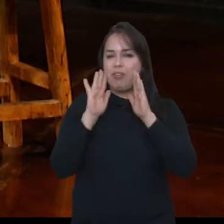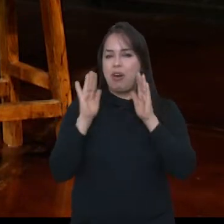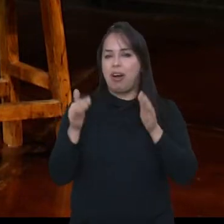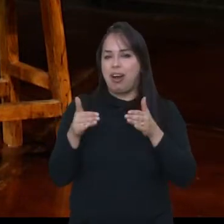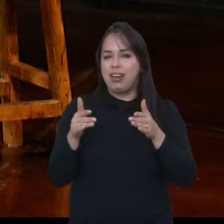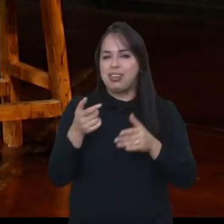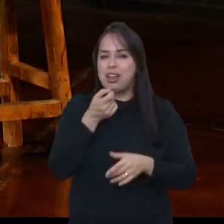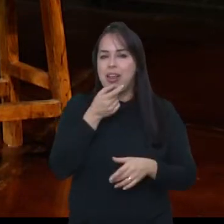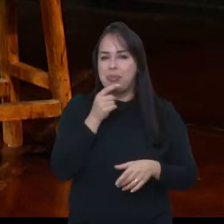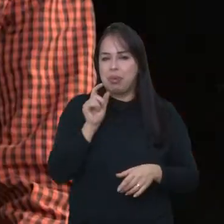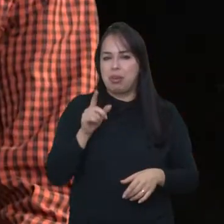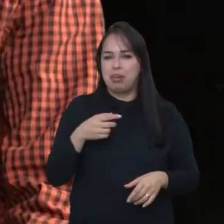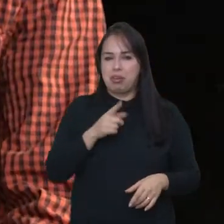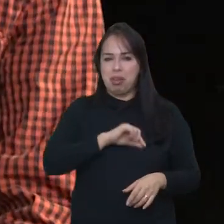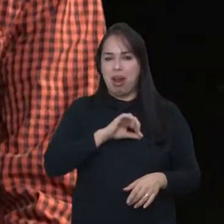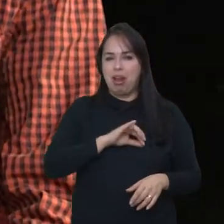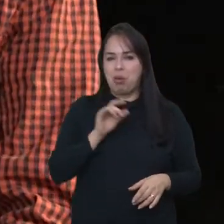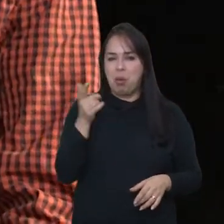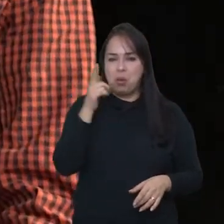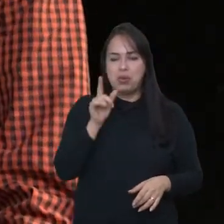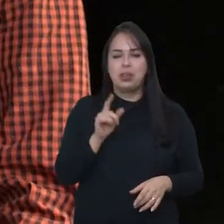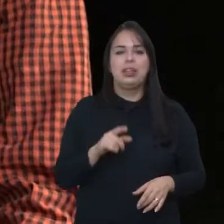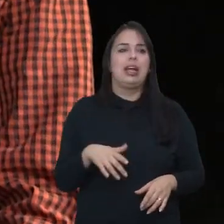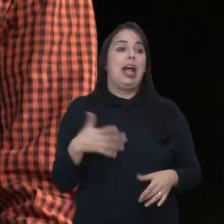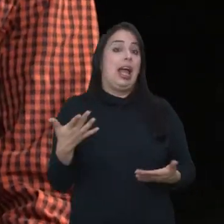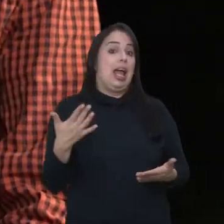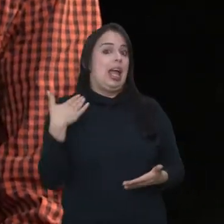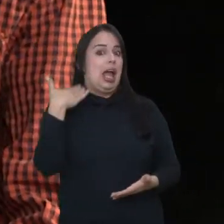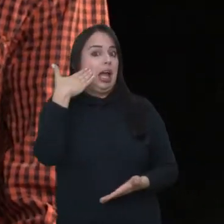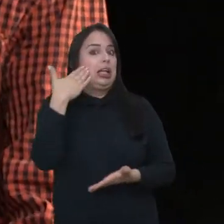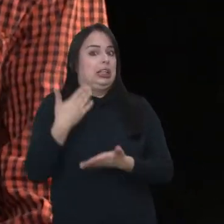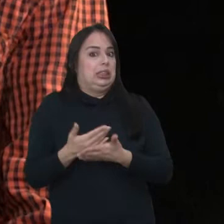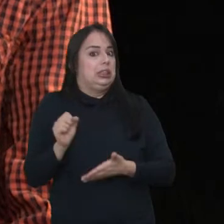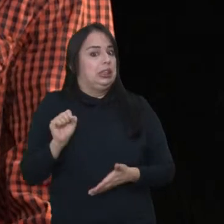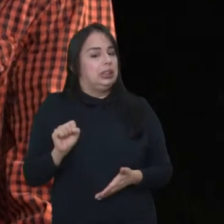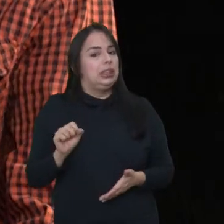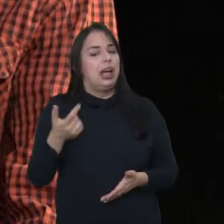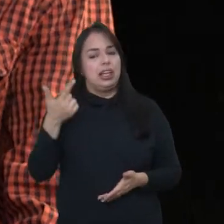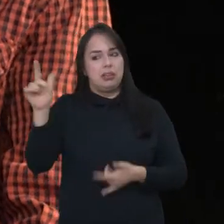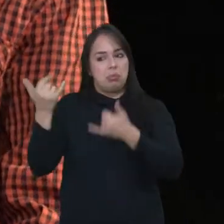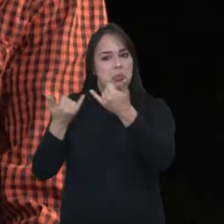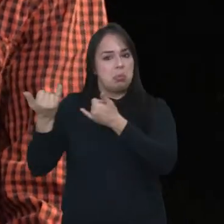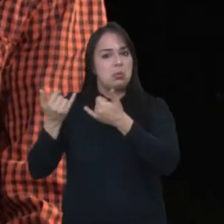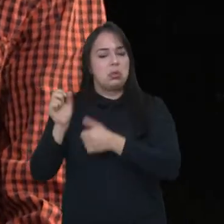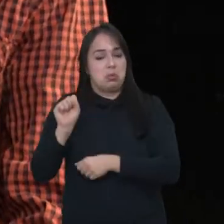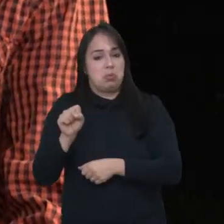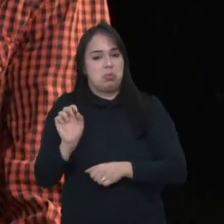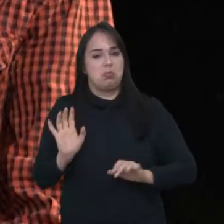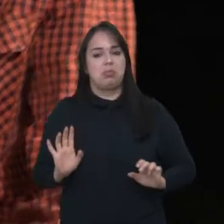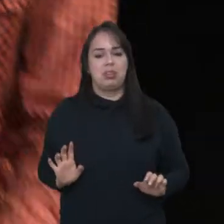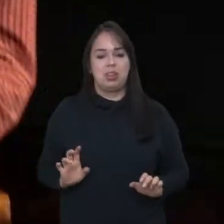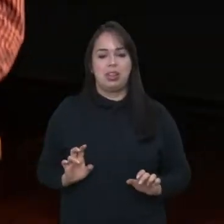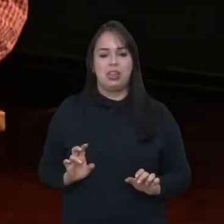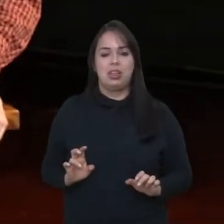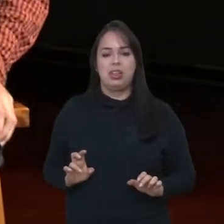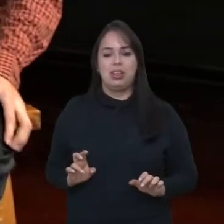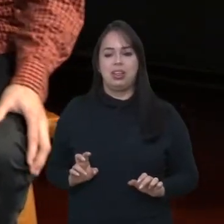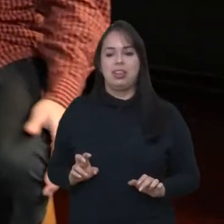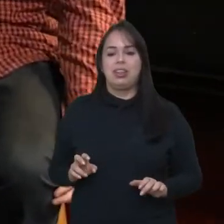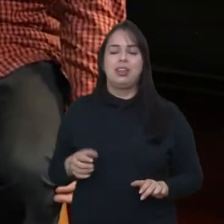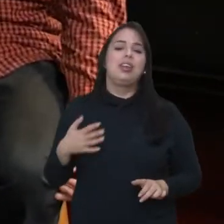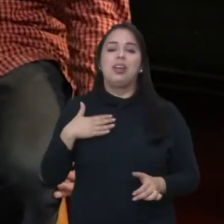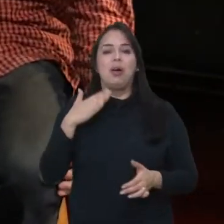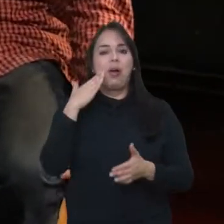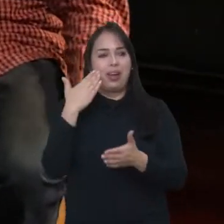É, creio que sim, dizem que dá. Dizem que dá? Não sei ainda, mas... É, a gente